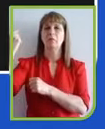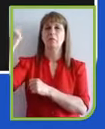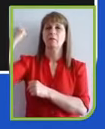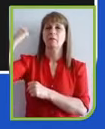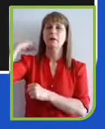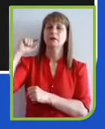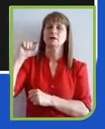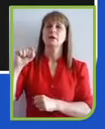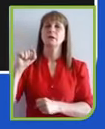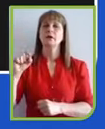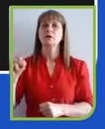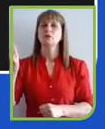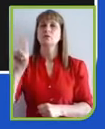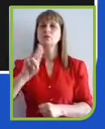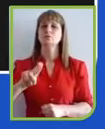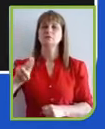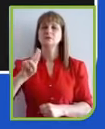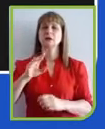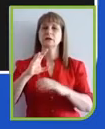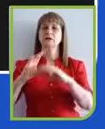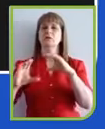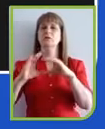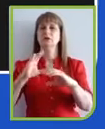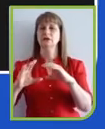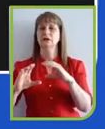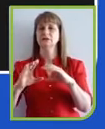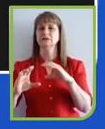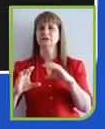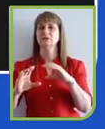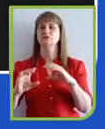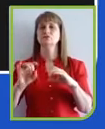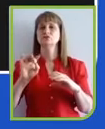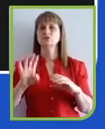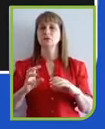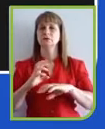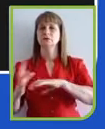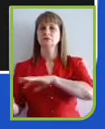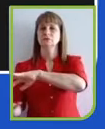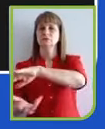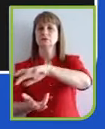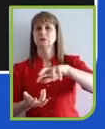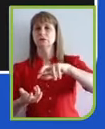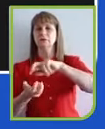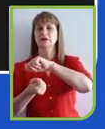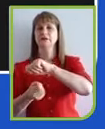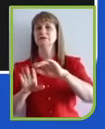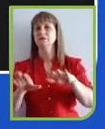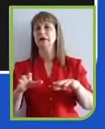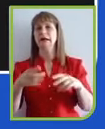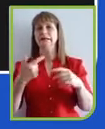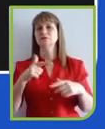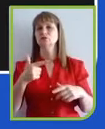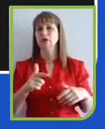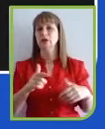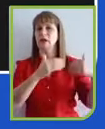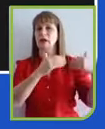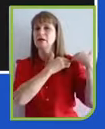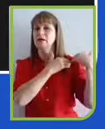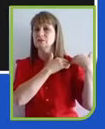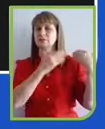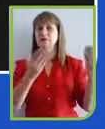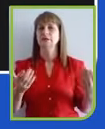comunicação os elementos de sustentabilidade sem tê-los incorporados à cultura, à